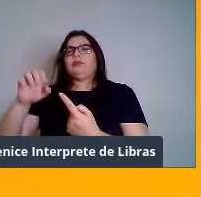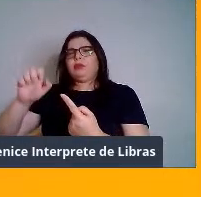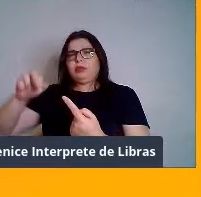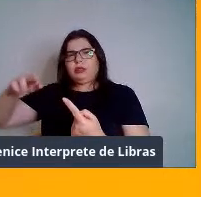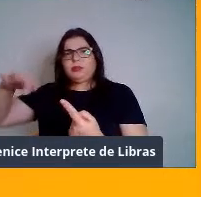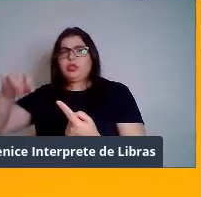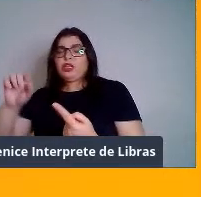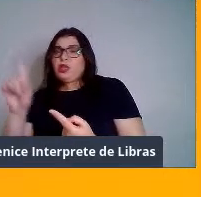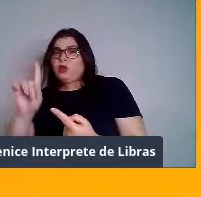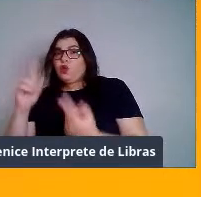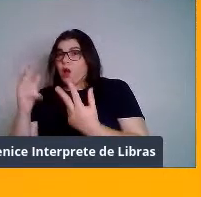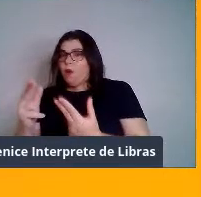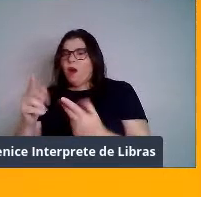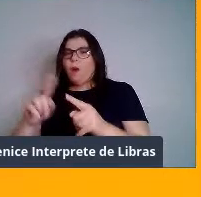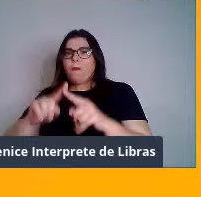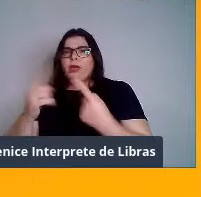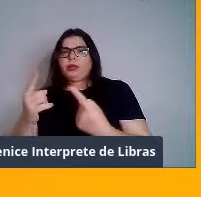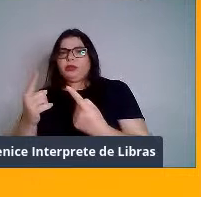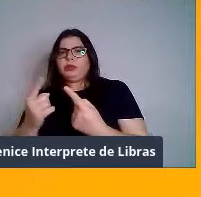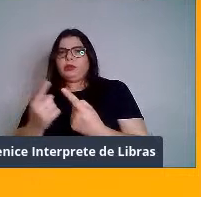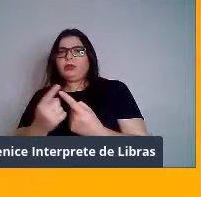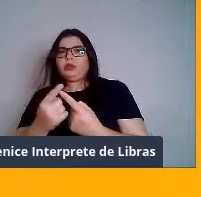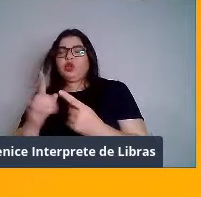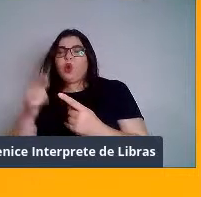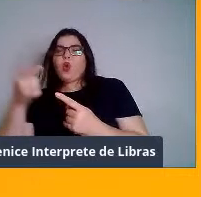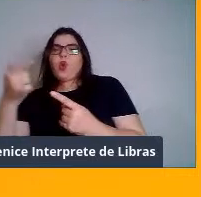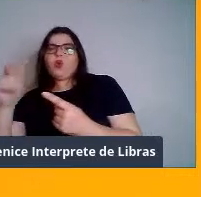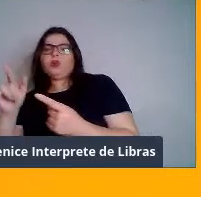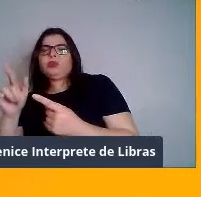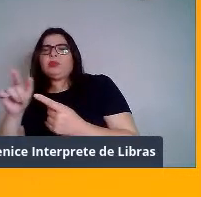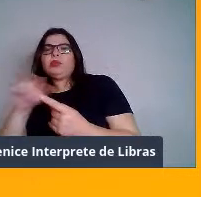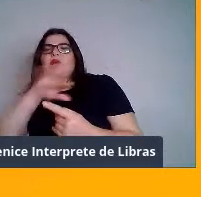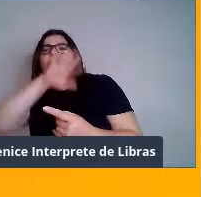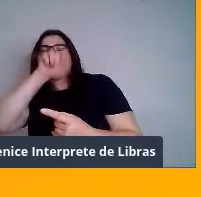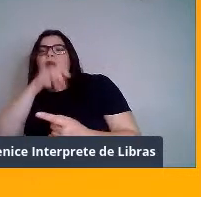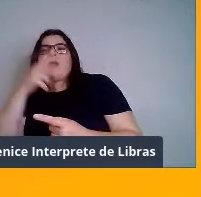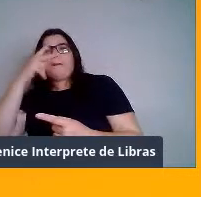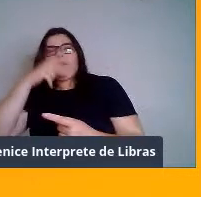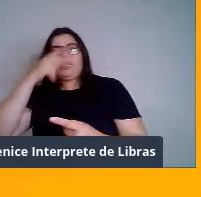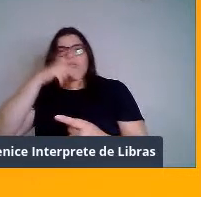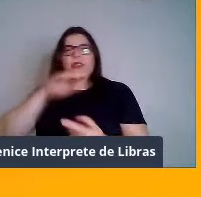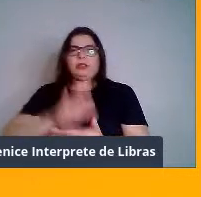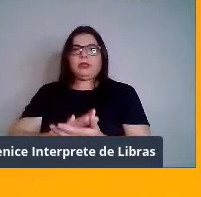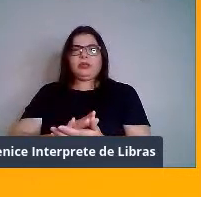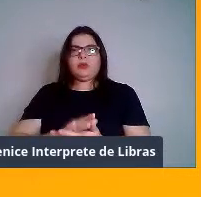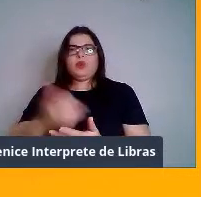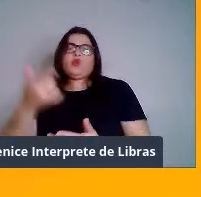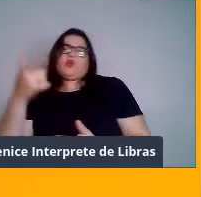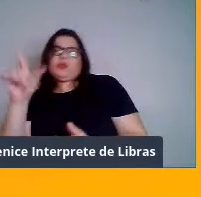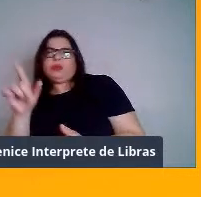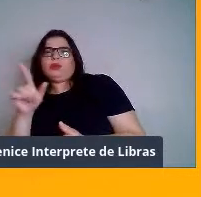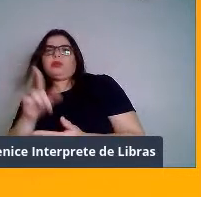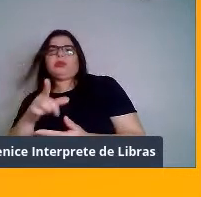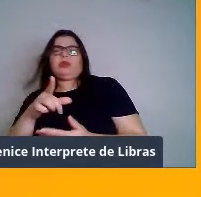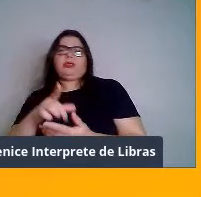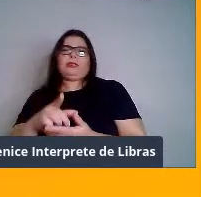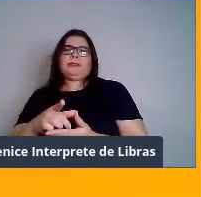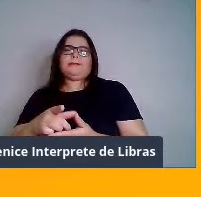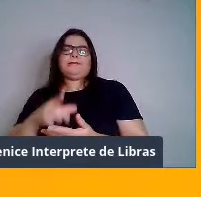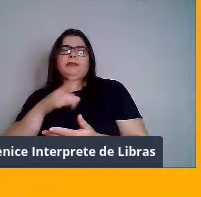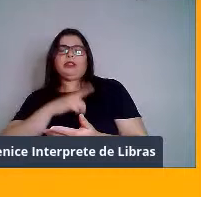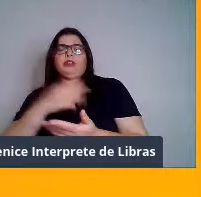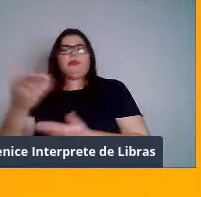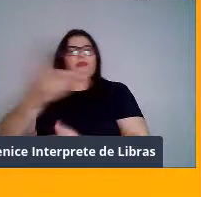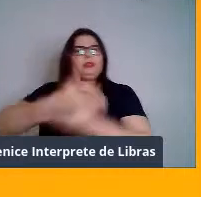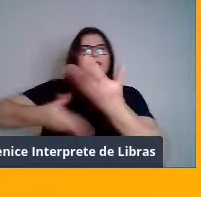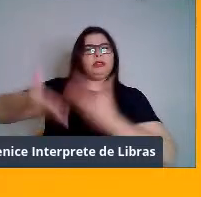espécie, mas parentes próximos, né? E algumas espécies que escolhem interagir, preferem interagir com indivíduos vizinhos do